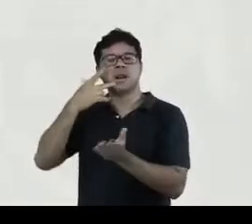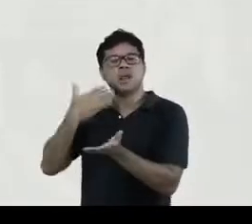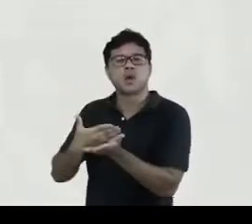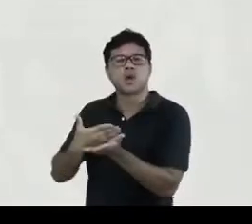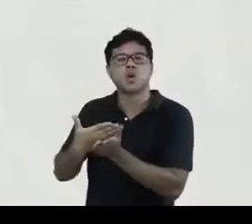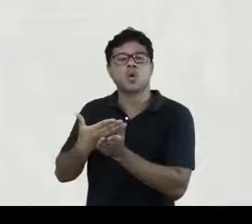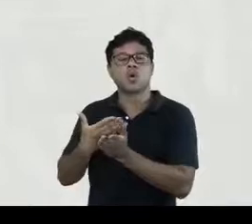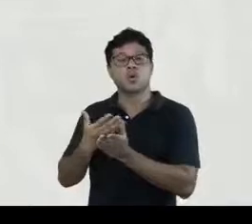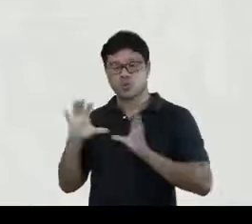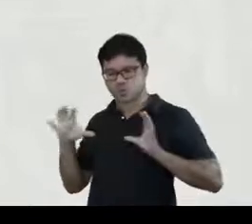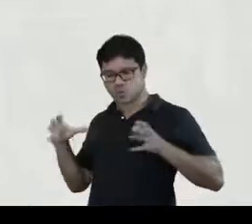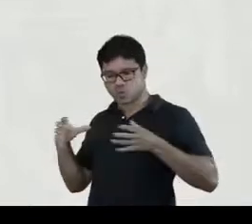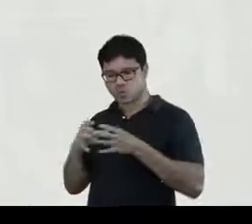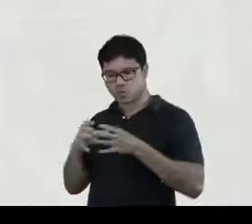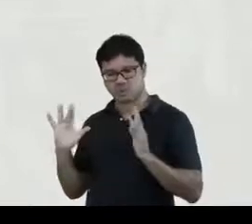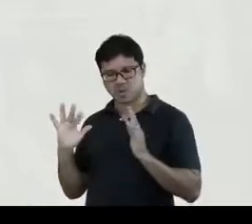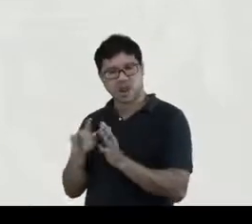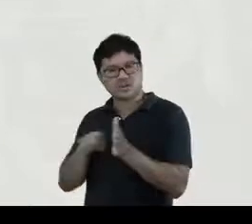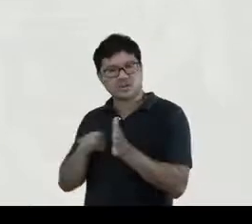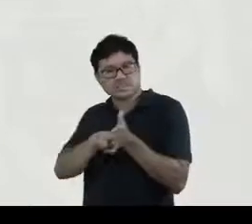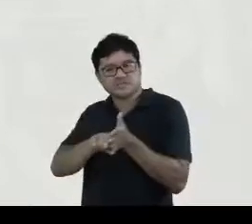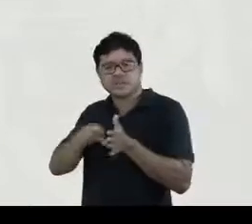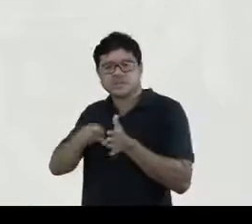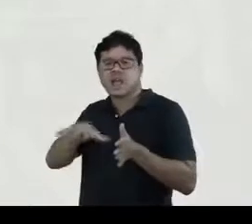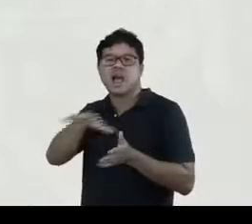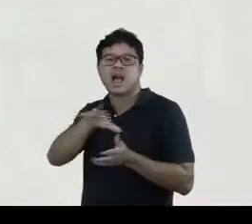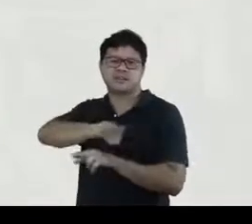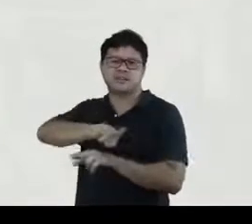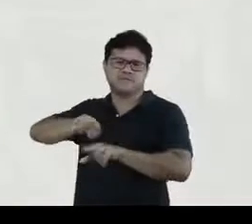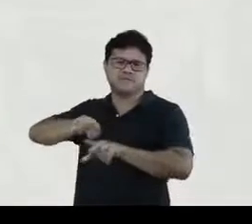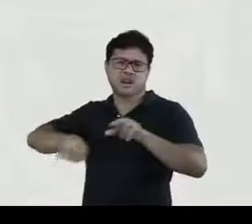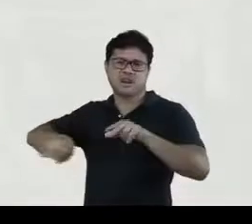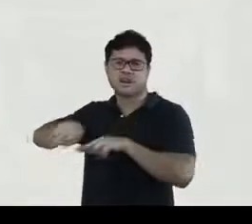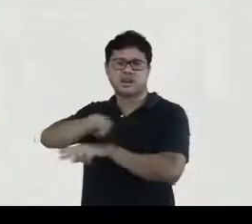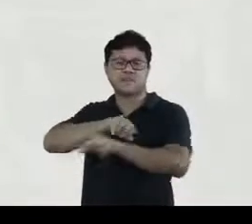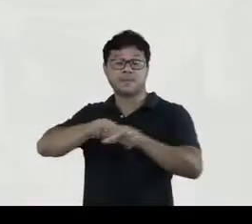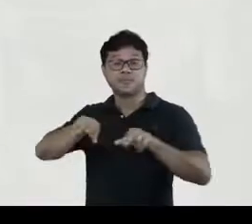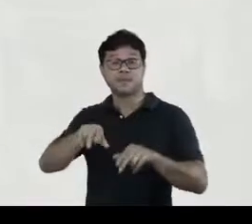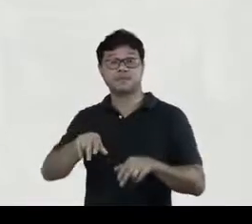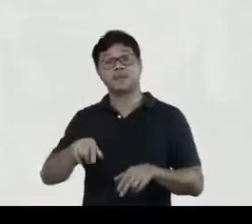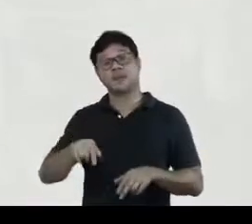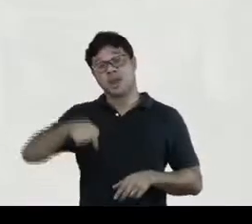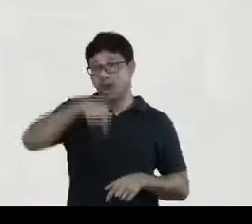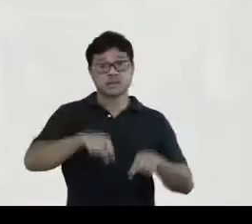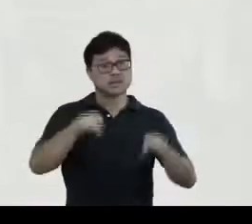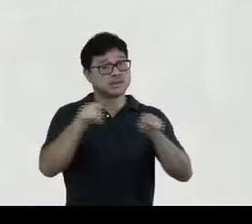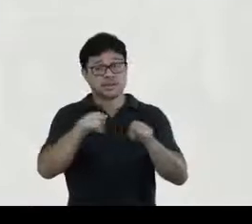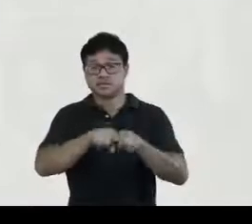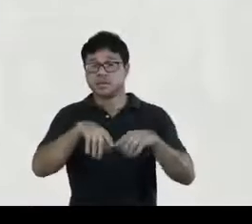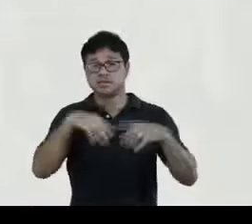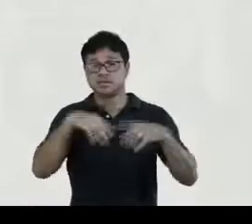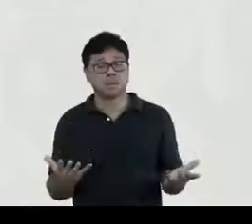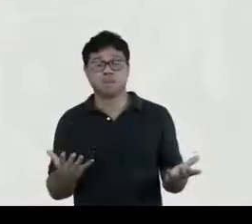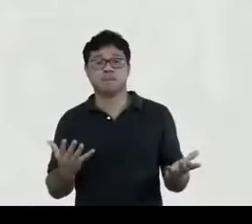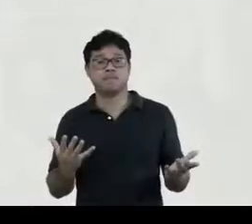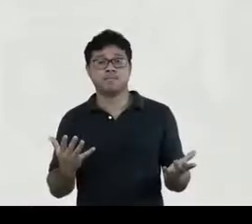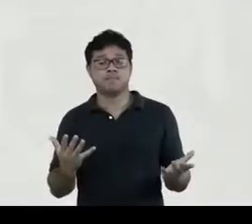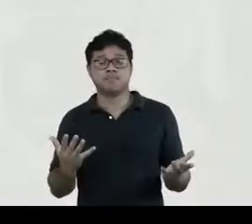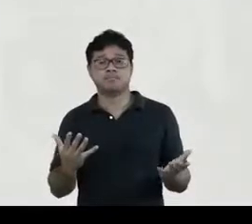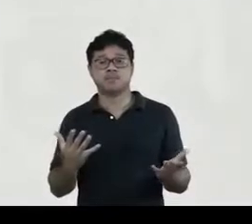da reunião de pesquisadores de diferentes áreas, não é? E eu acho que aqui nasce, então, não é?